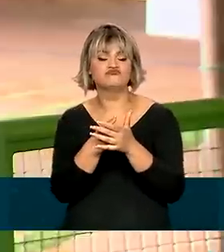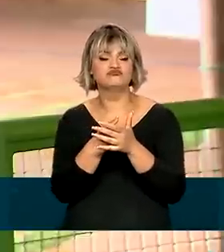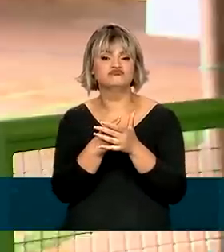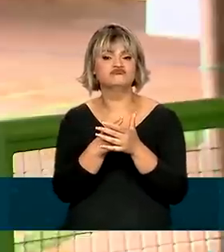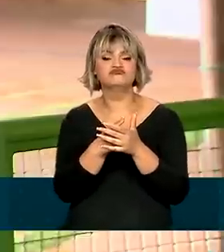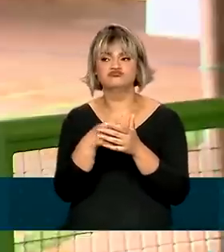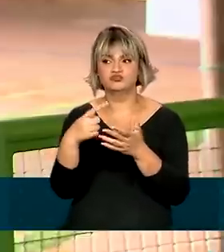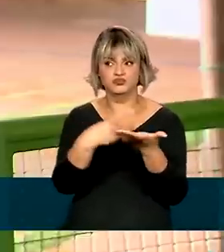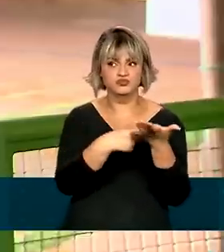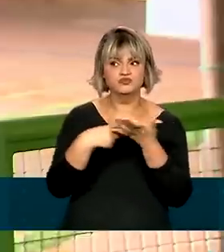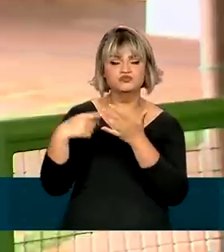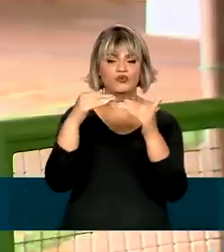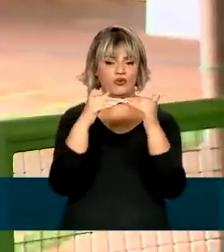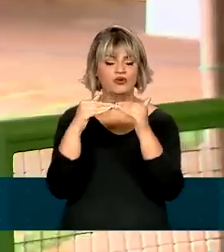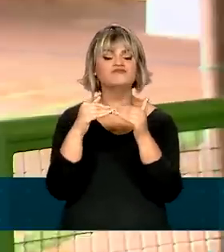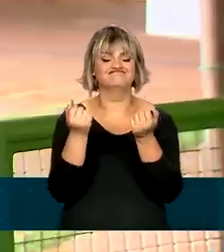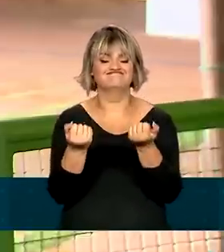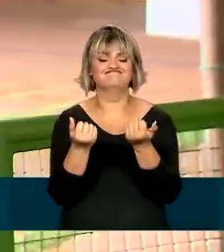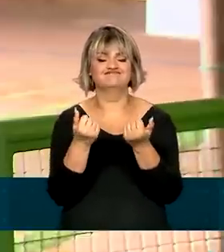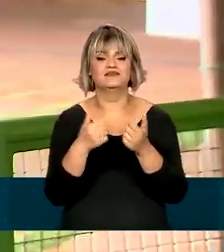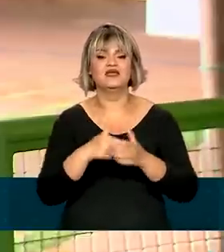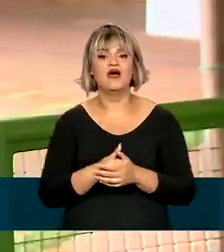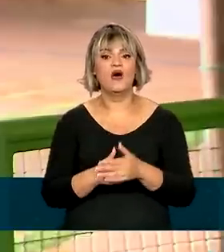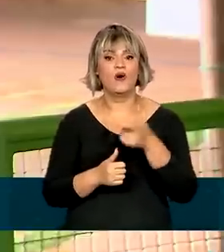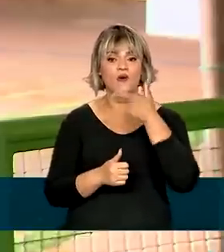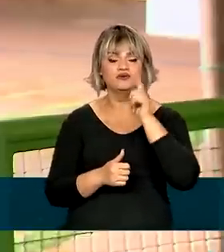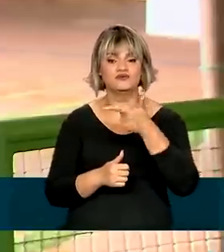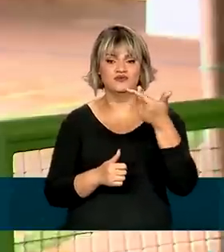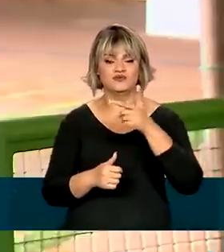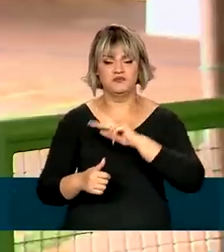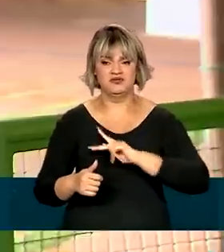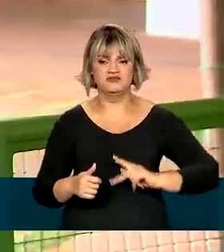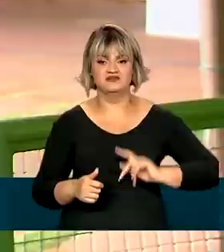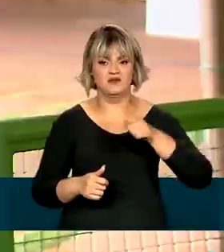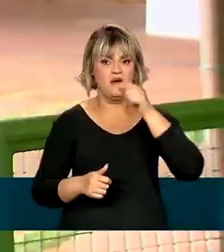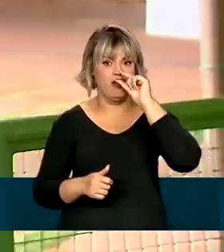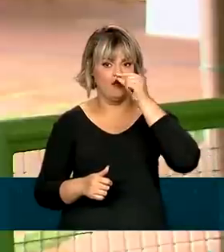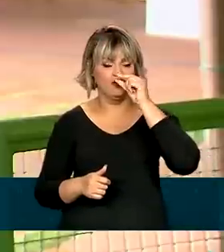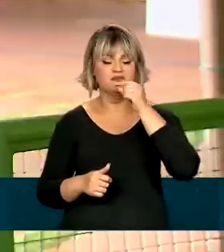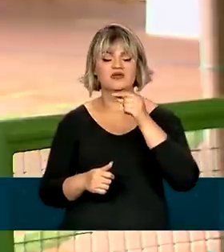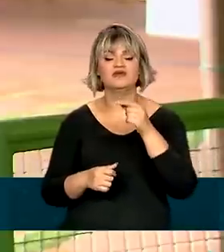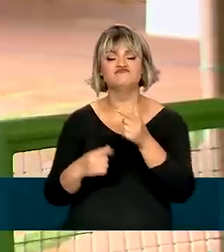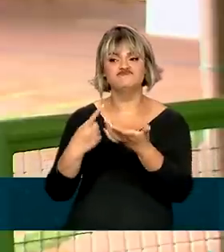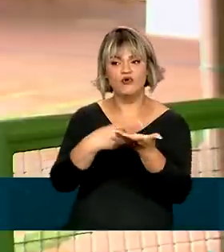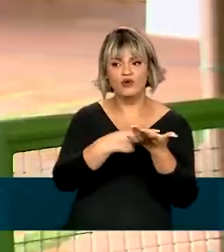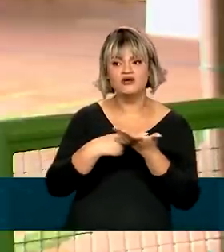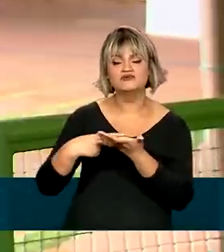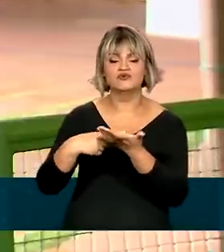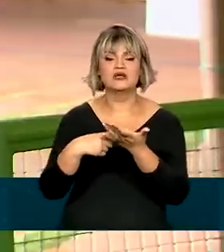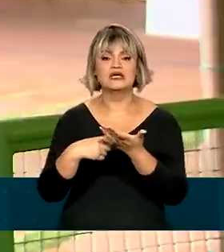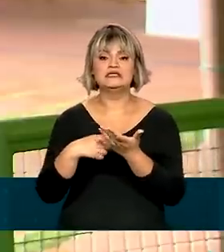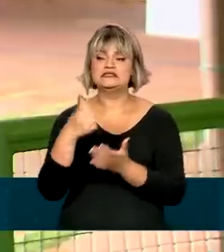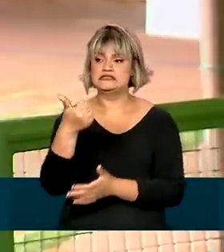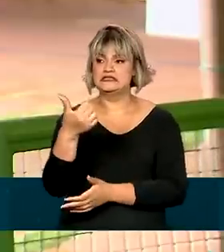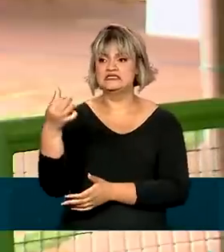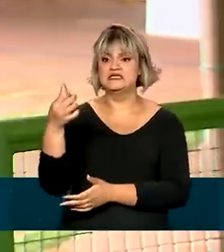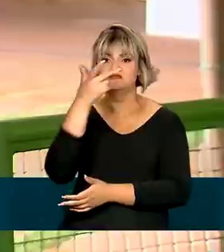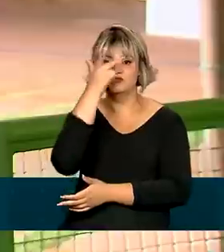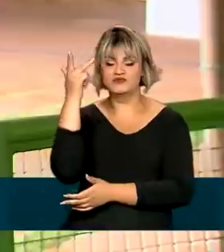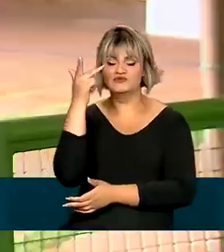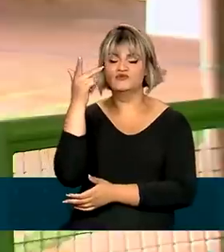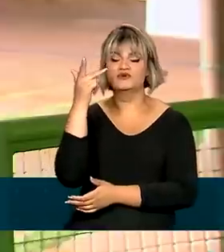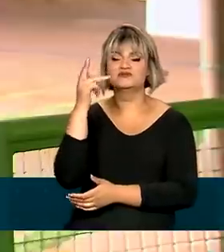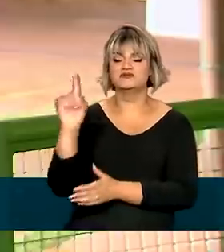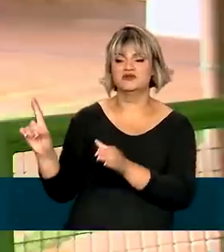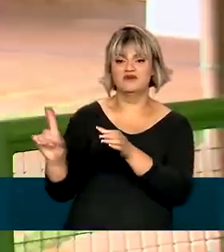coletiva. Ontem, o vice-presidente eleito também anunciou parte da equipe de transição. Foram 16 nomeações, no total de 50